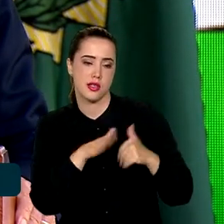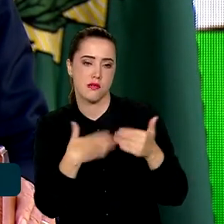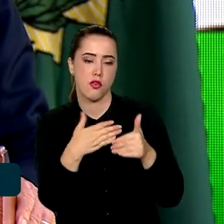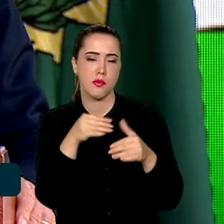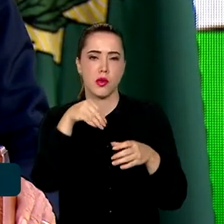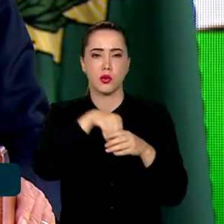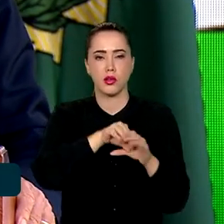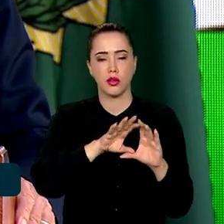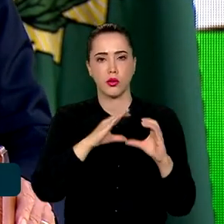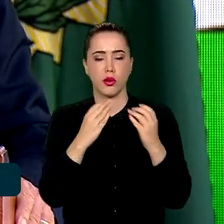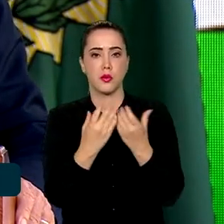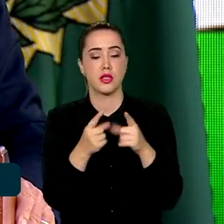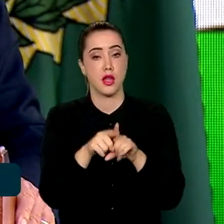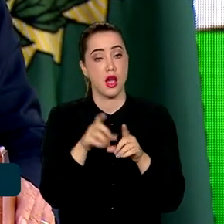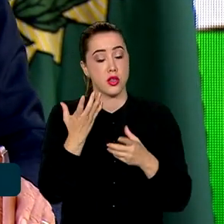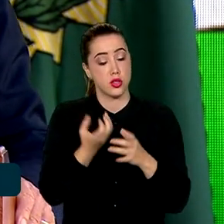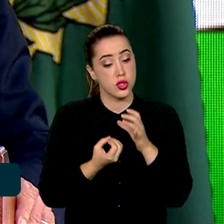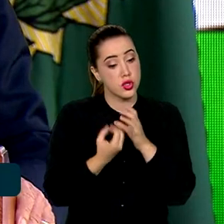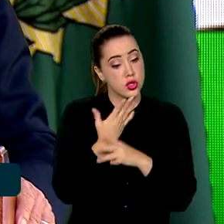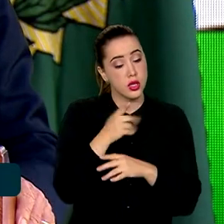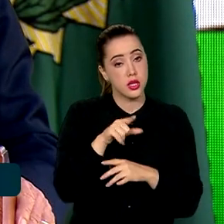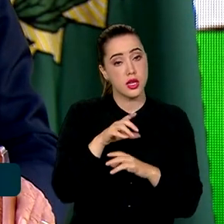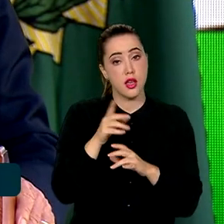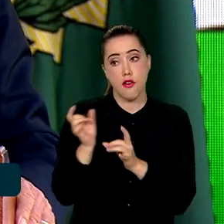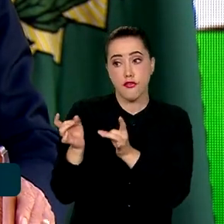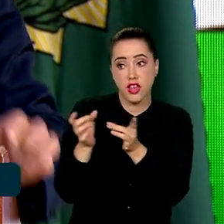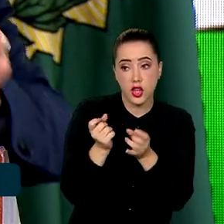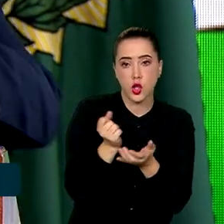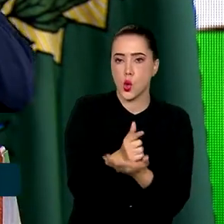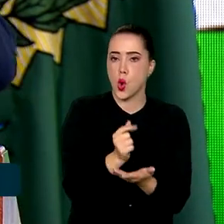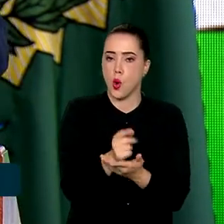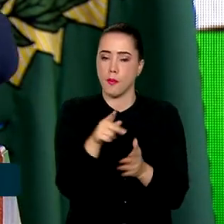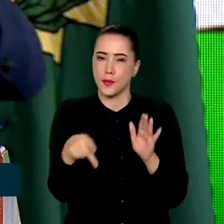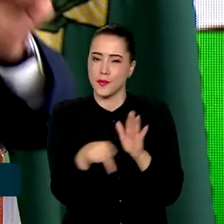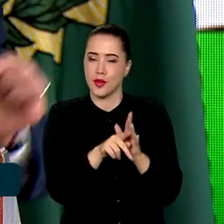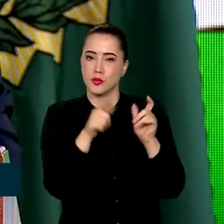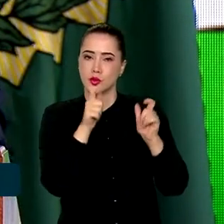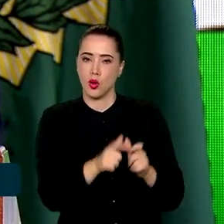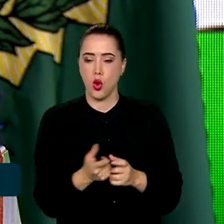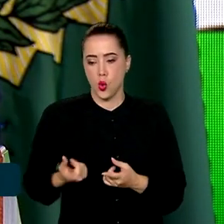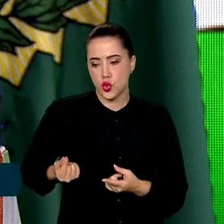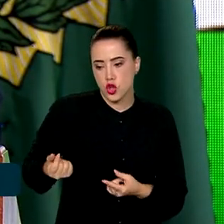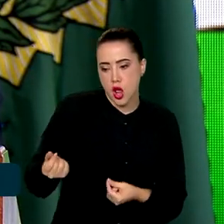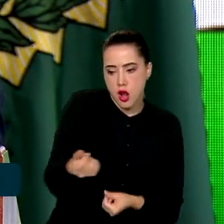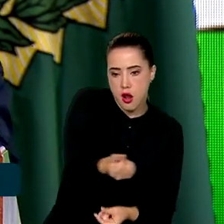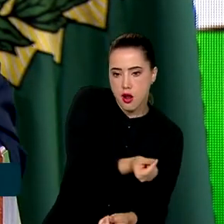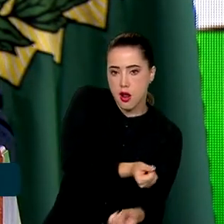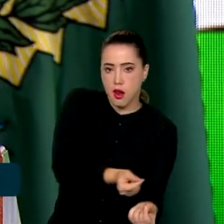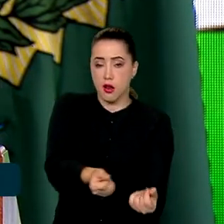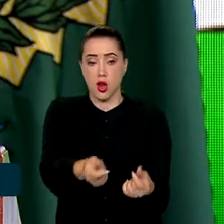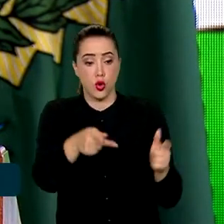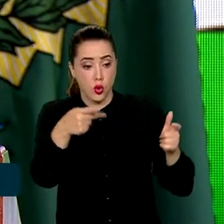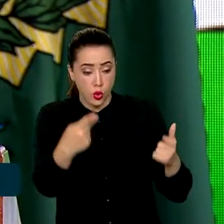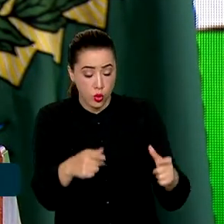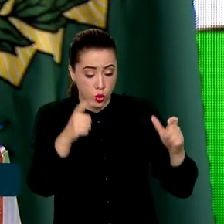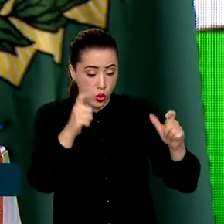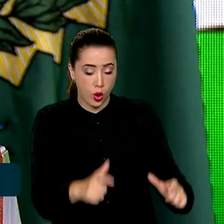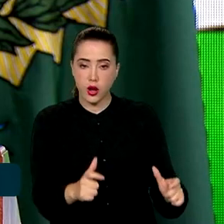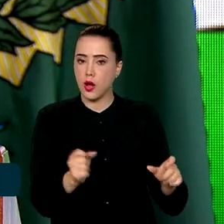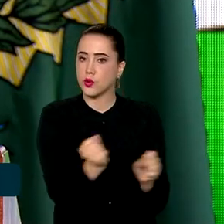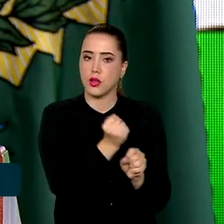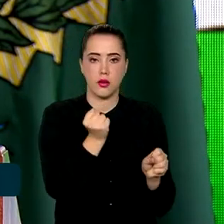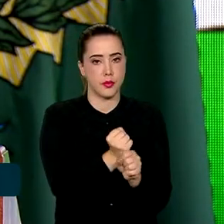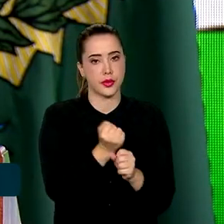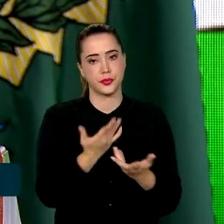comunidade, a gente gera comércio na comunidade, a gente faz o dinheiro singular na comunidade. E vou dizer mais,